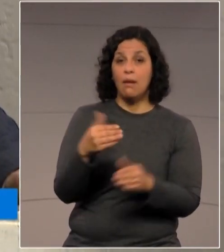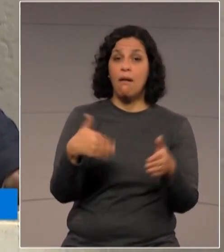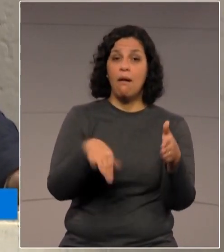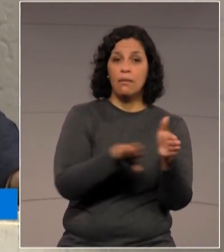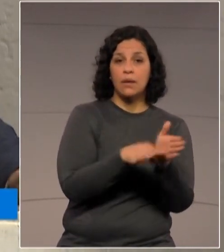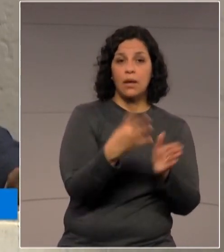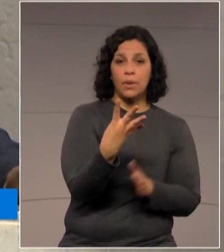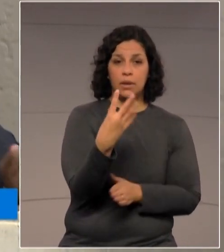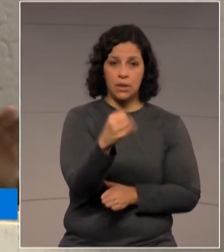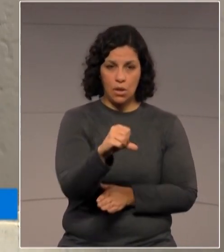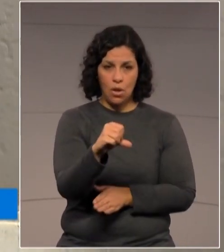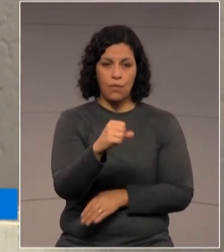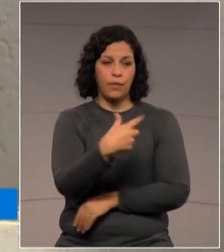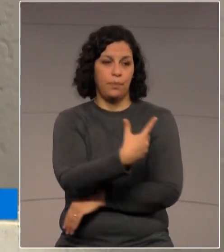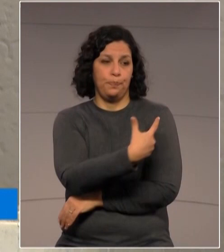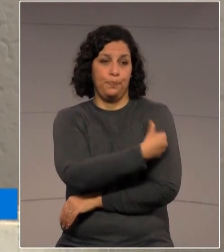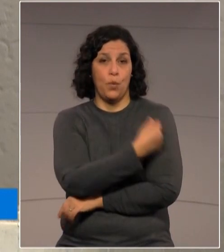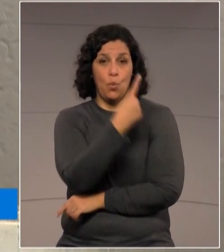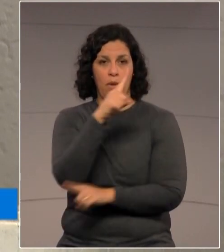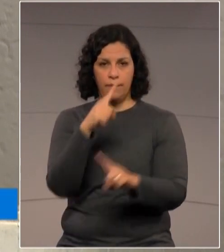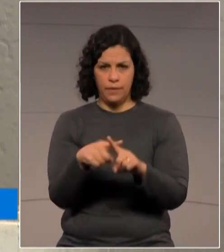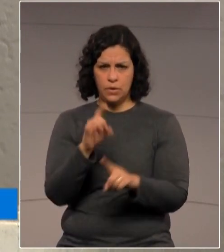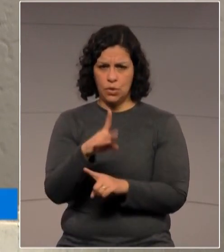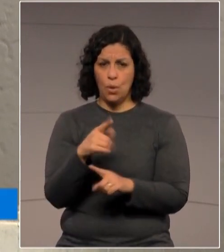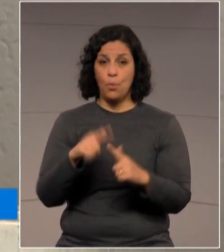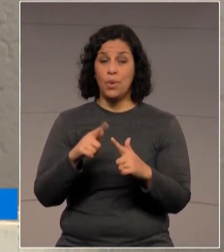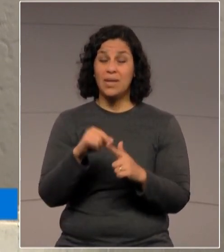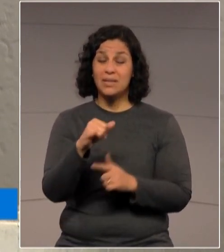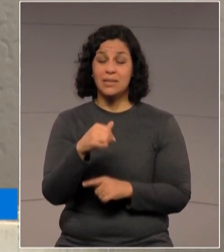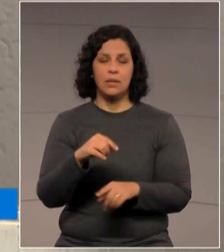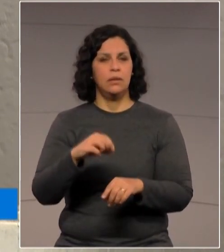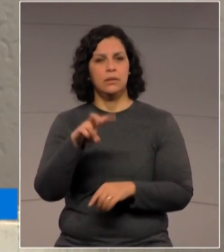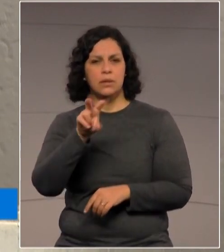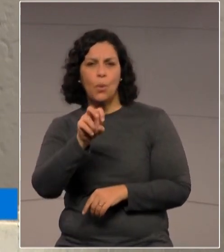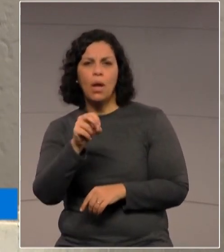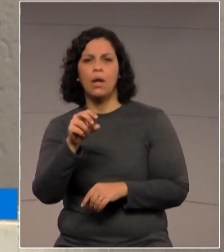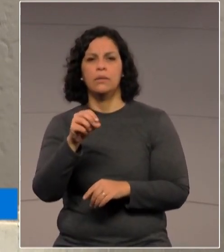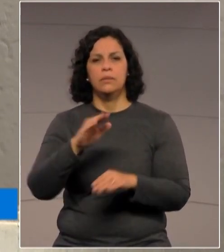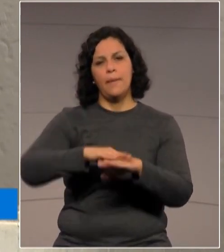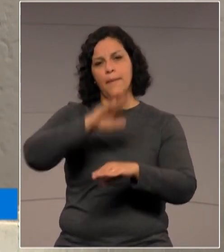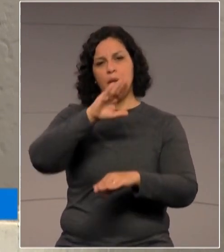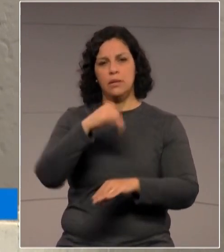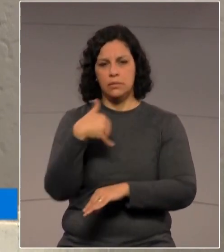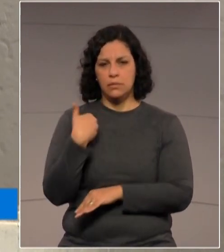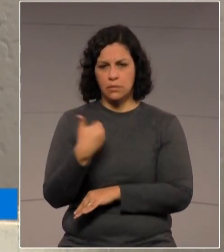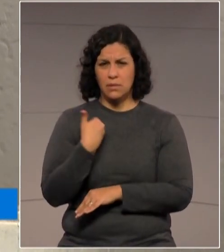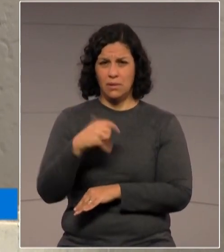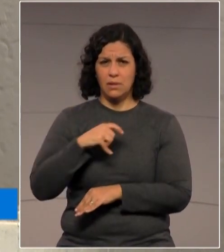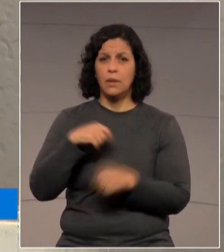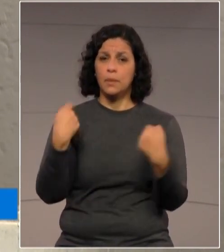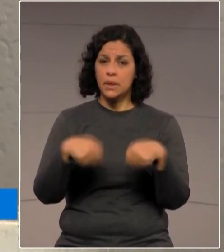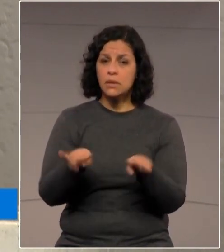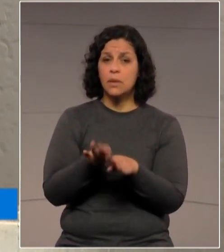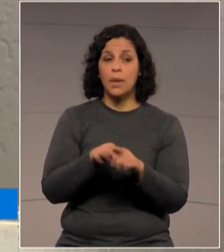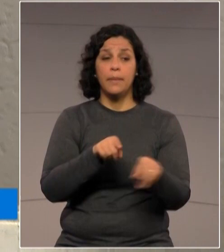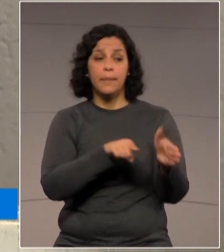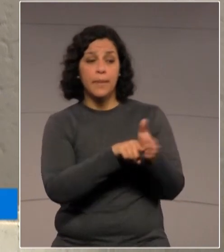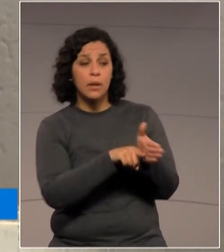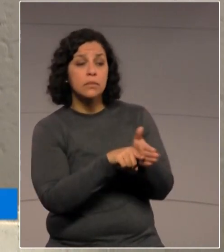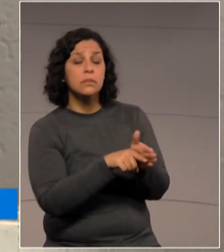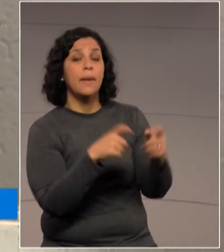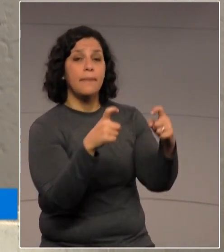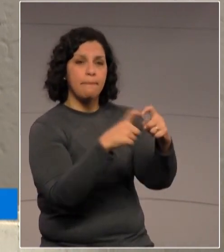uma dose só é suficiente. Acima dessa idade, é necessário uma indicação médica,